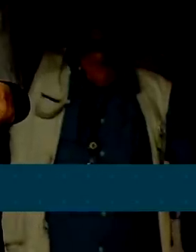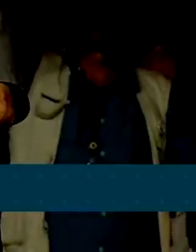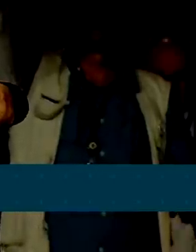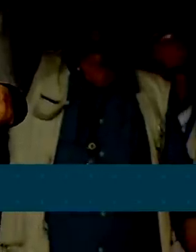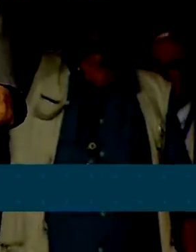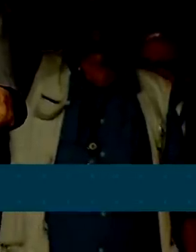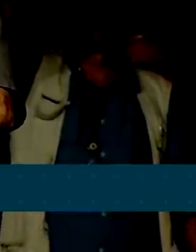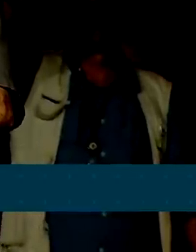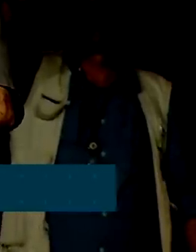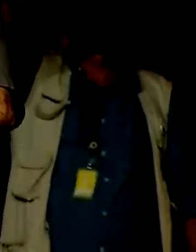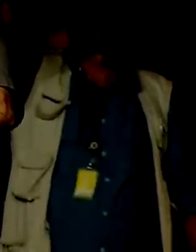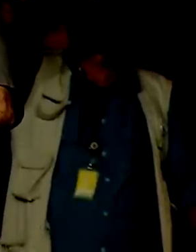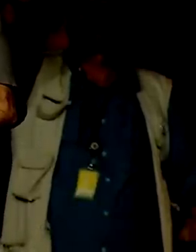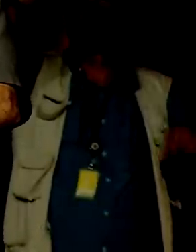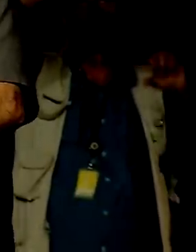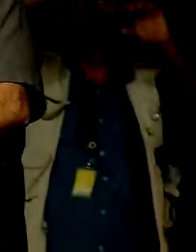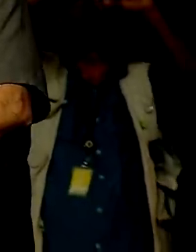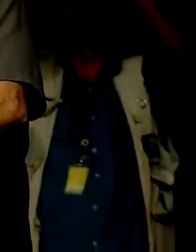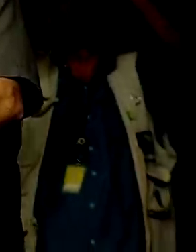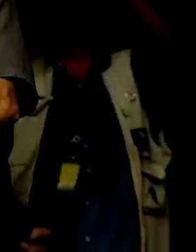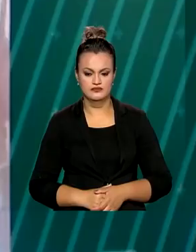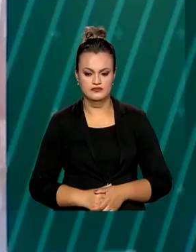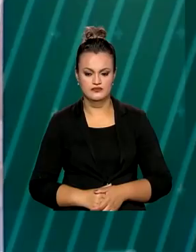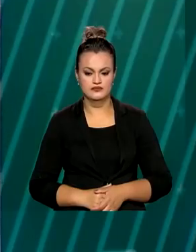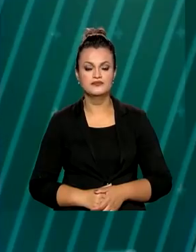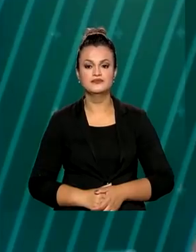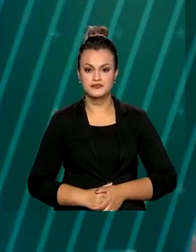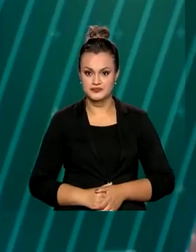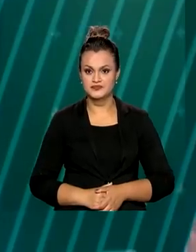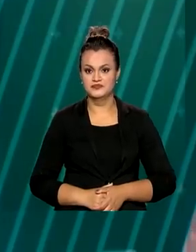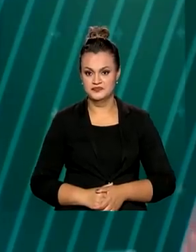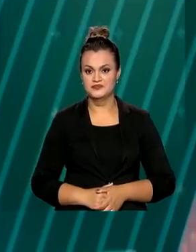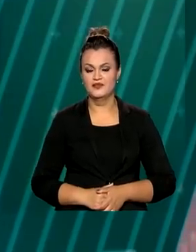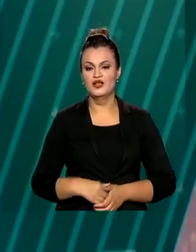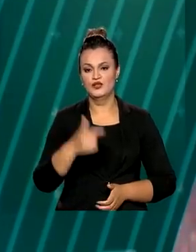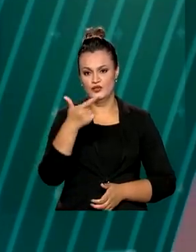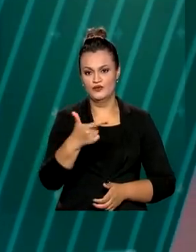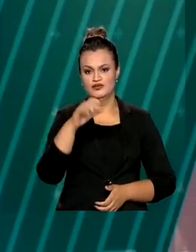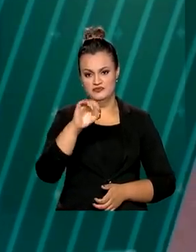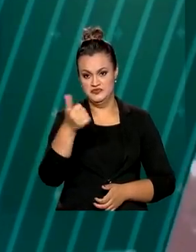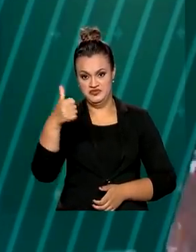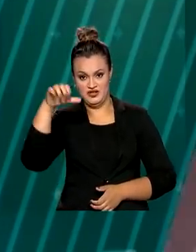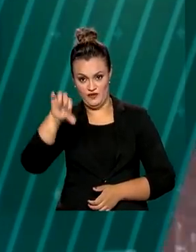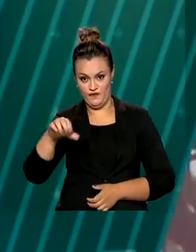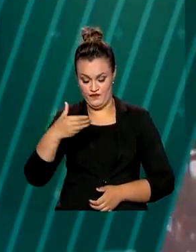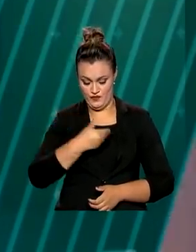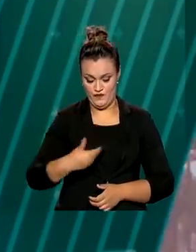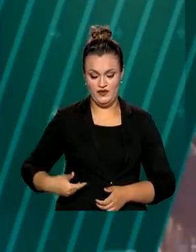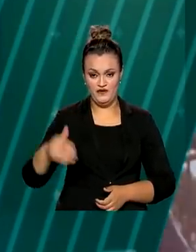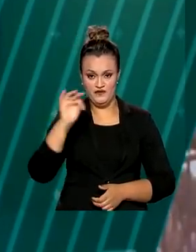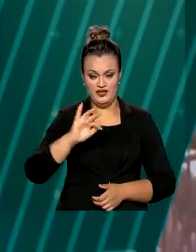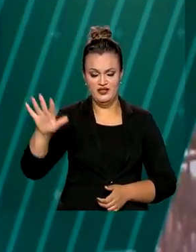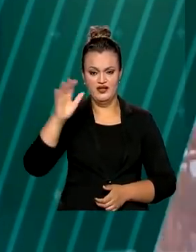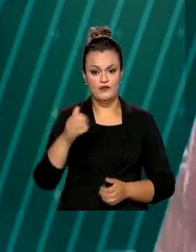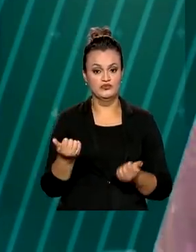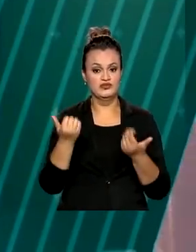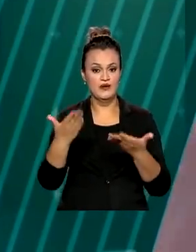os estados e todas as cidades do nosso Brasil. Desde 2019, o governo federal entregou